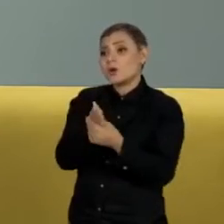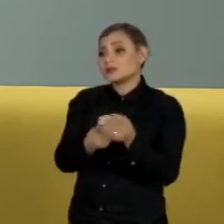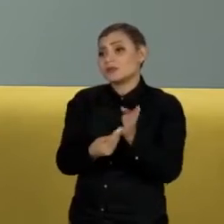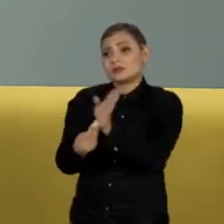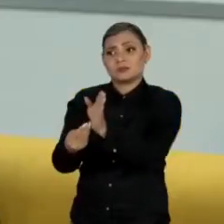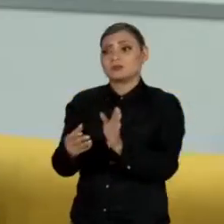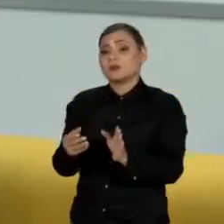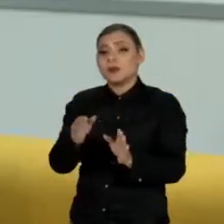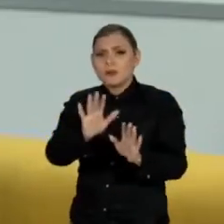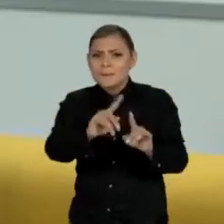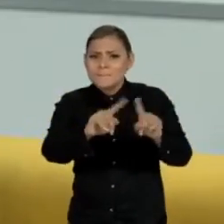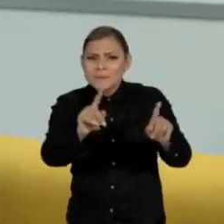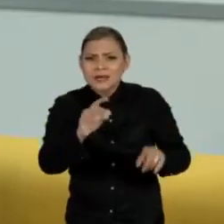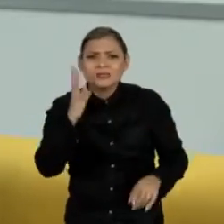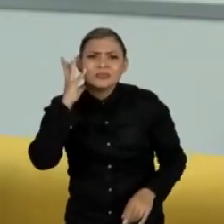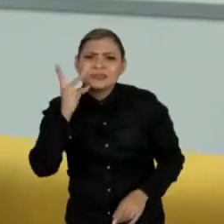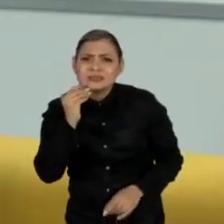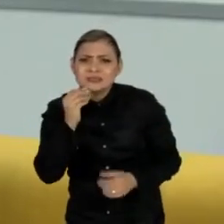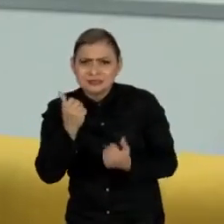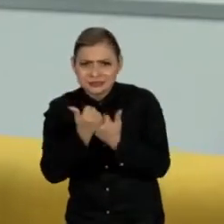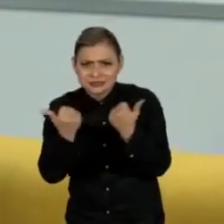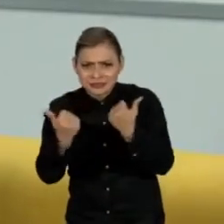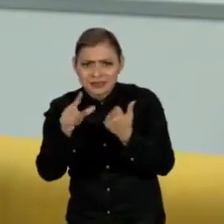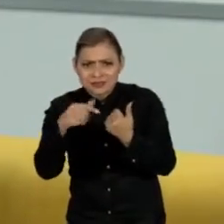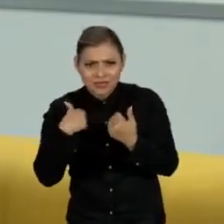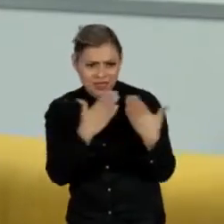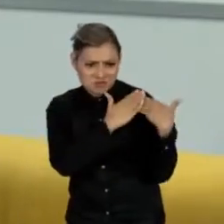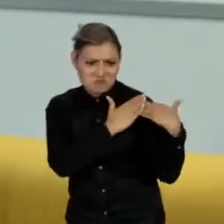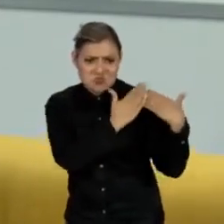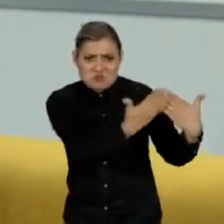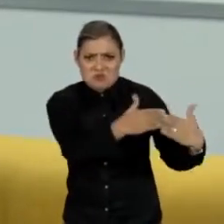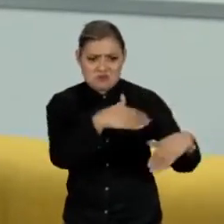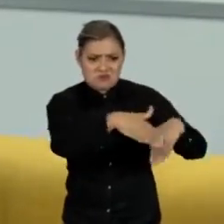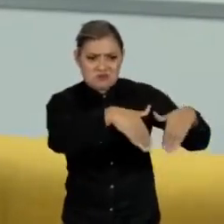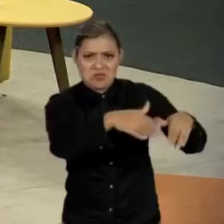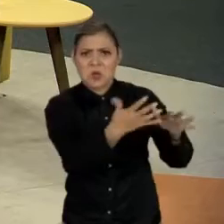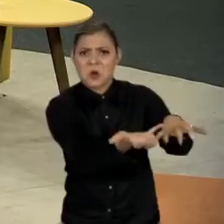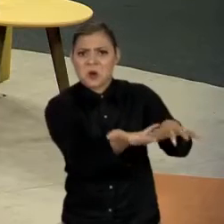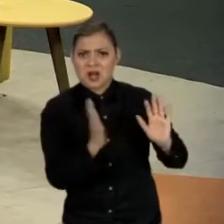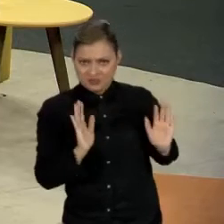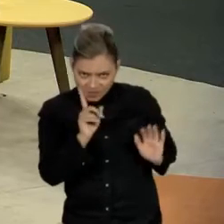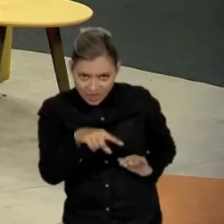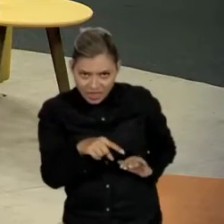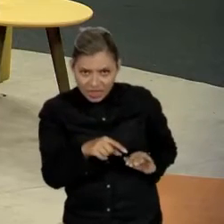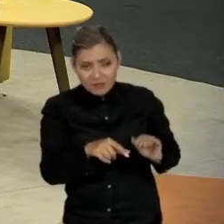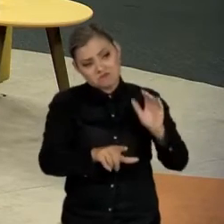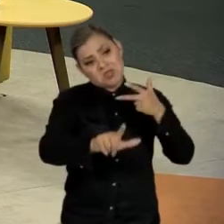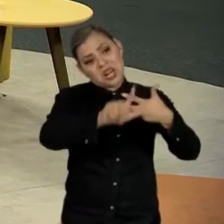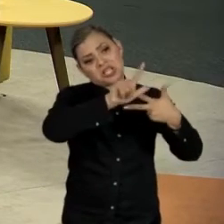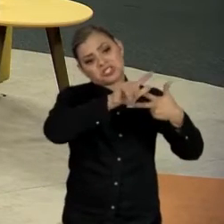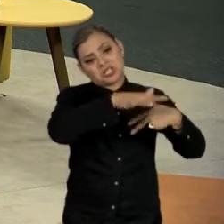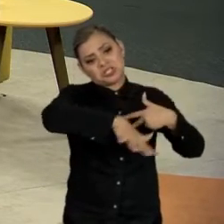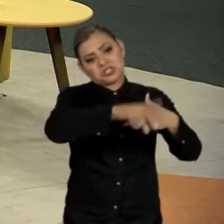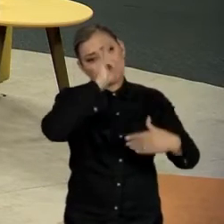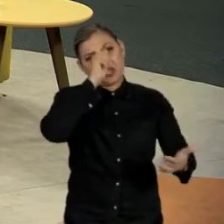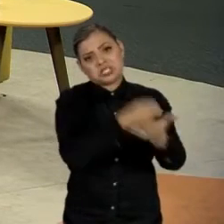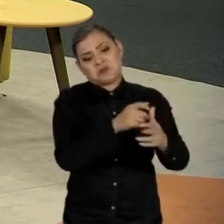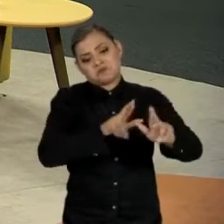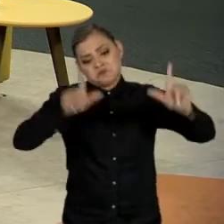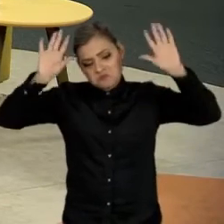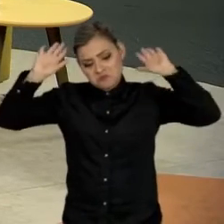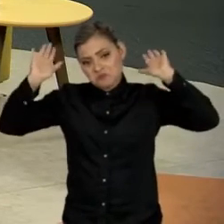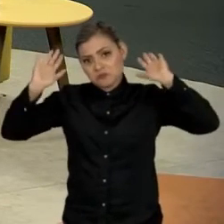para evitar. o ministro Toffoli jogou a bola para o Congresso, né? O ministro falou, olha, então agora o Legislativo pode decidir diferente.